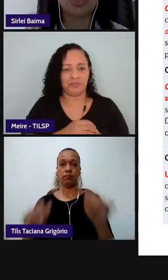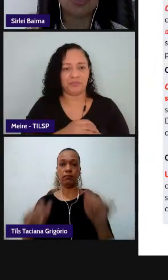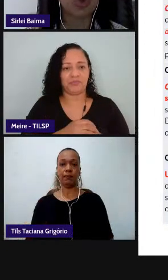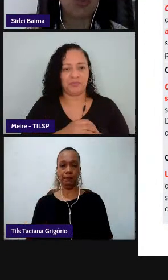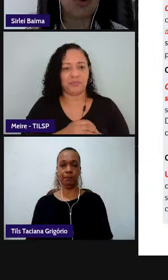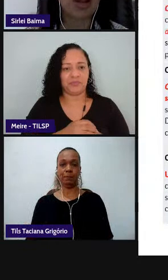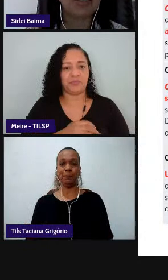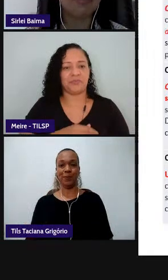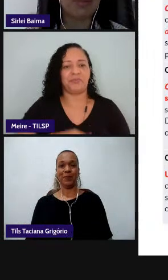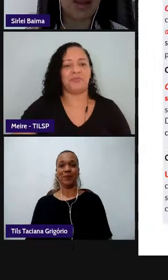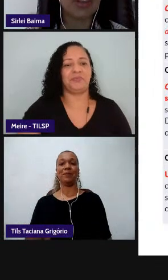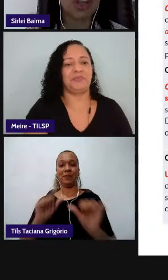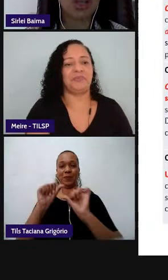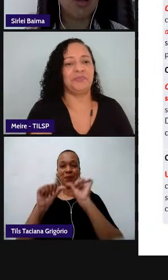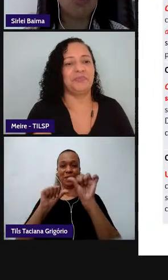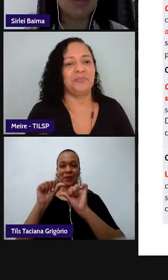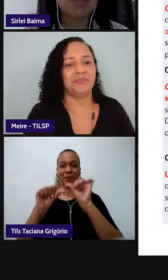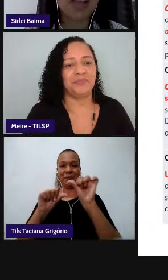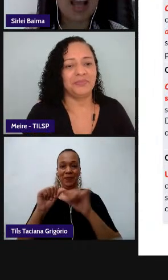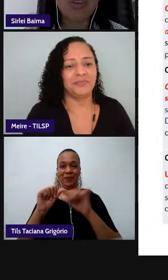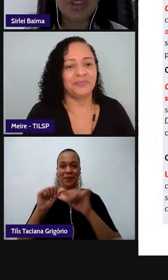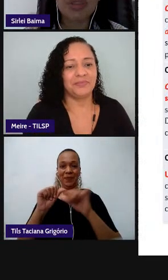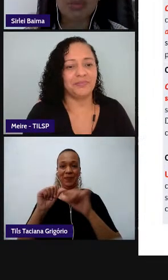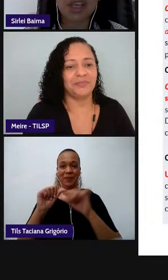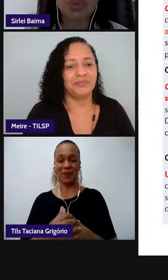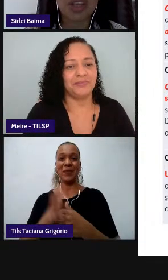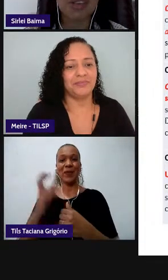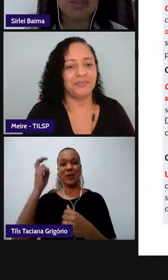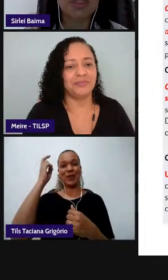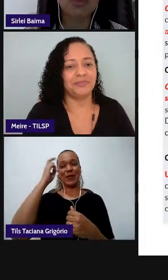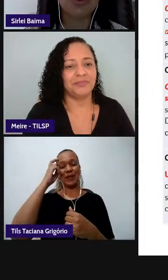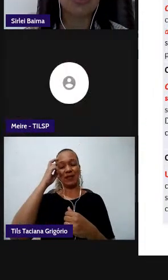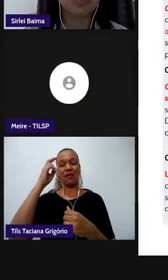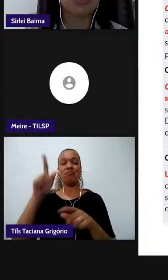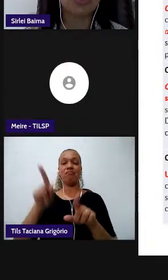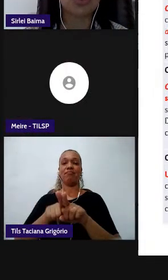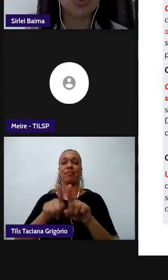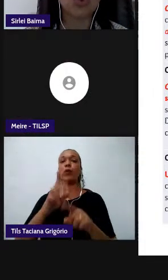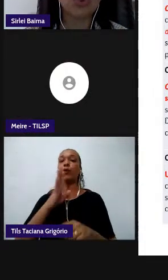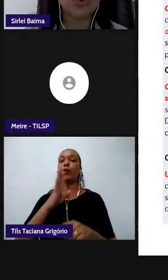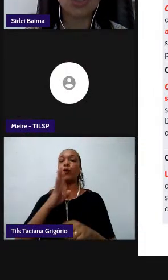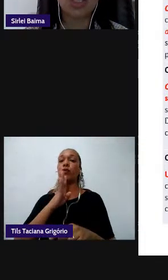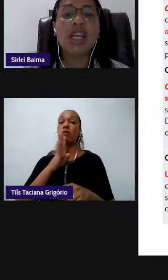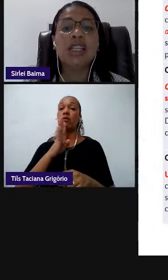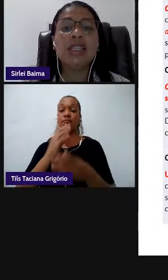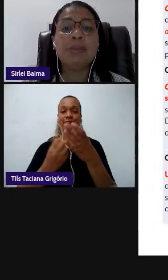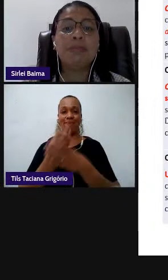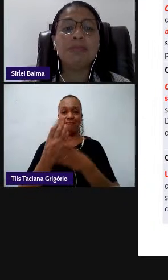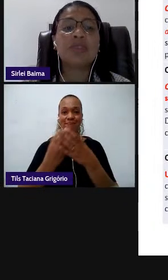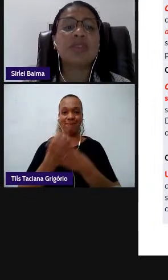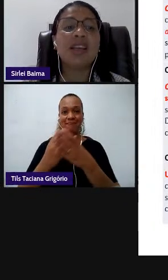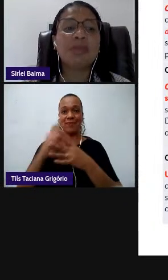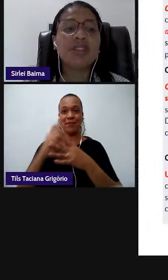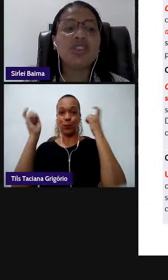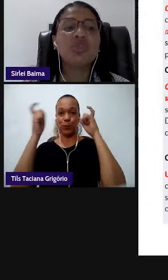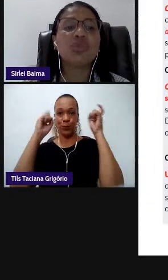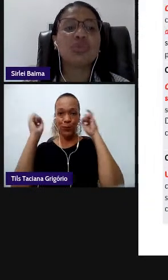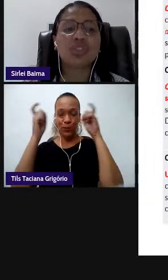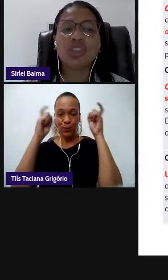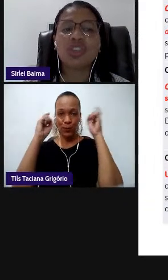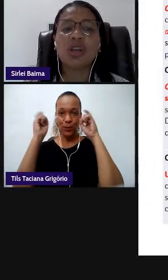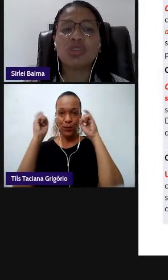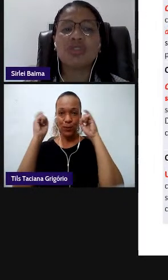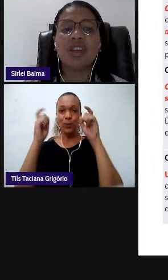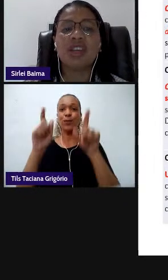artísticas corporais e verbais mobilizar conhecimentos na recepção e produção dos discursos sempre esses